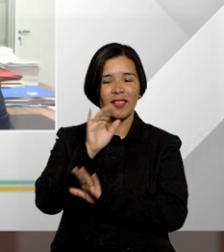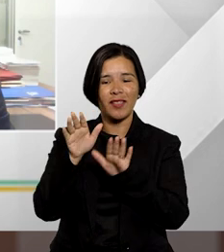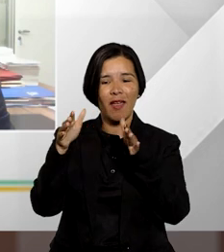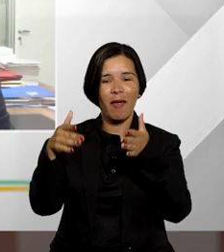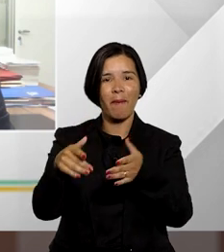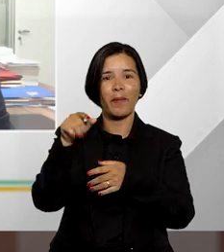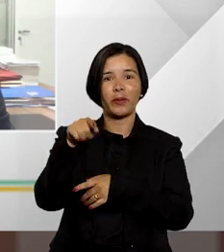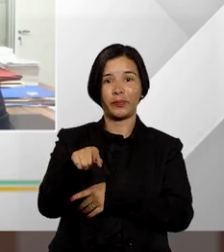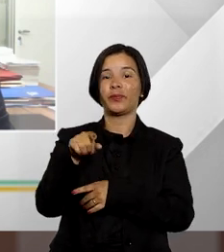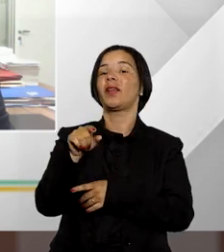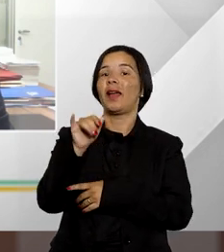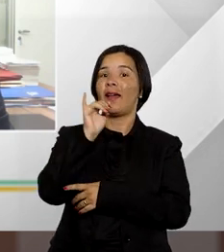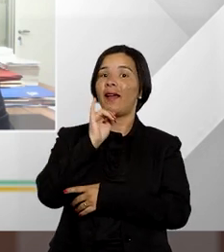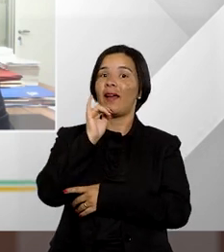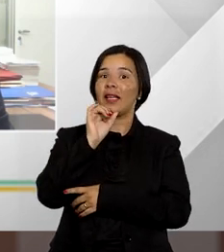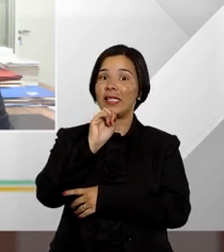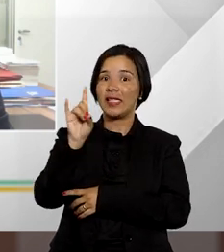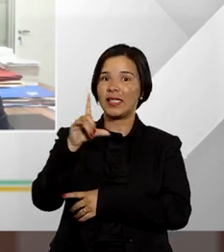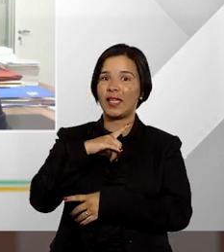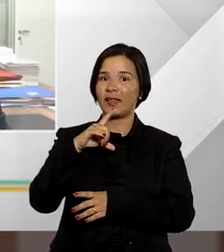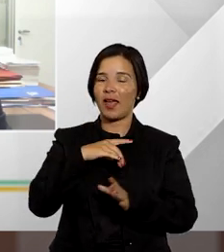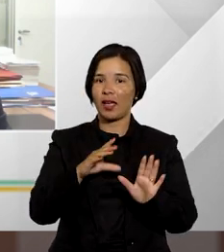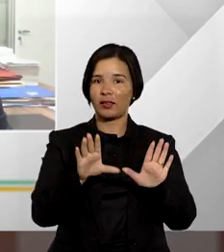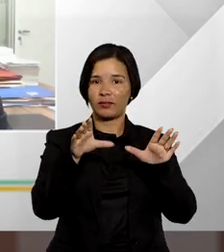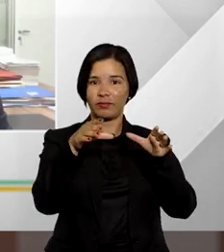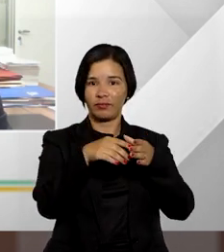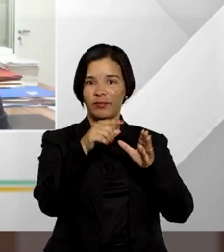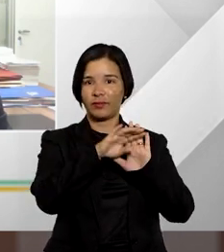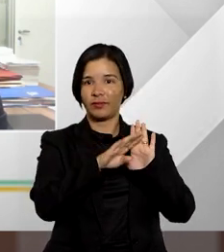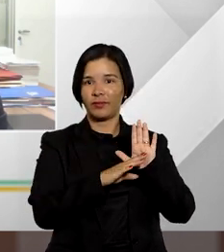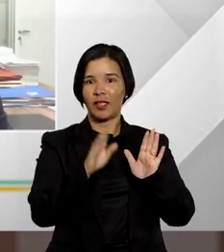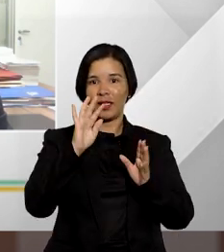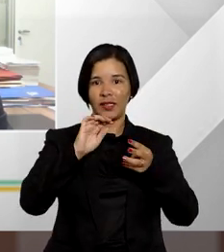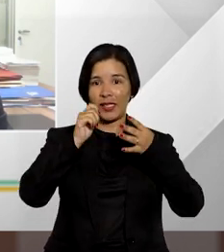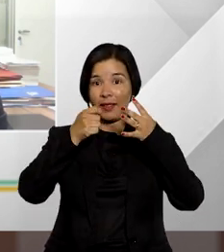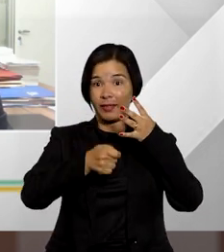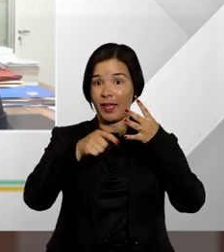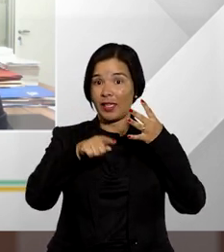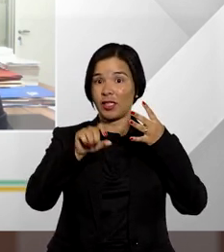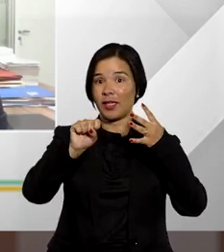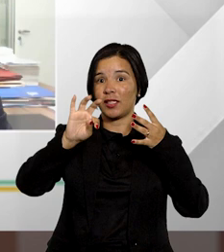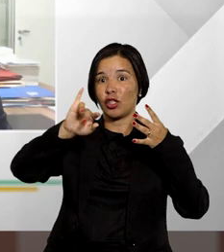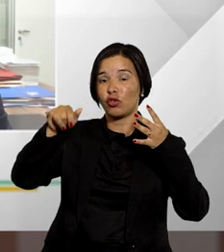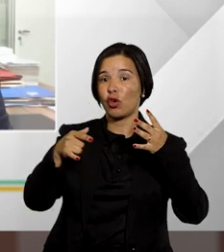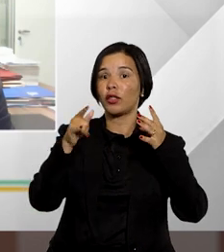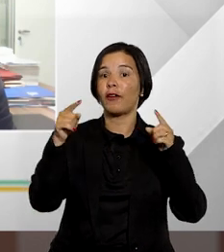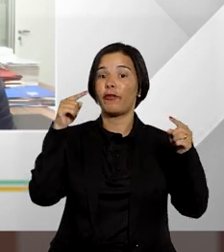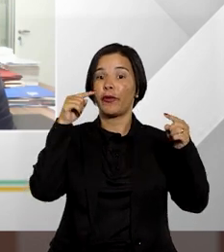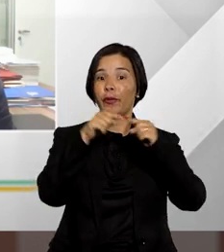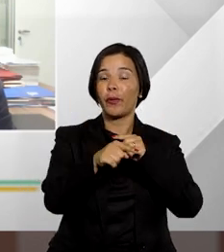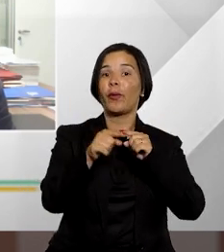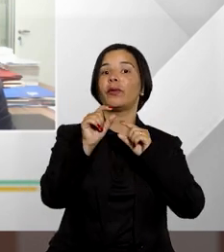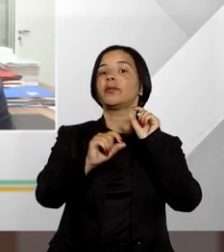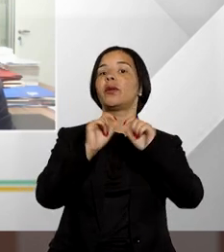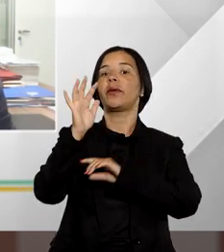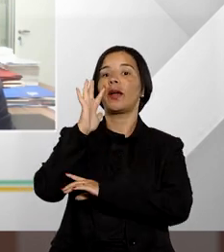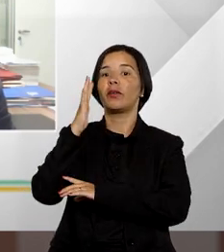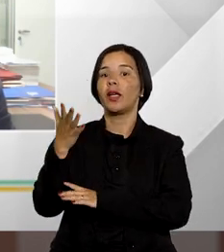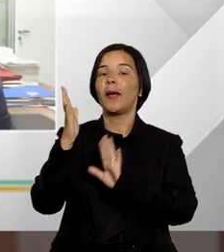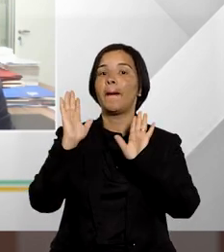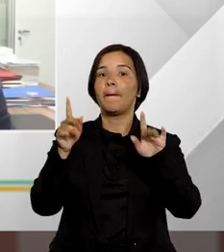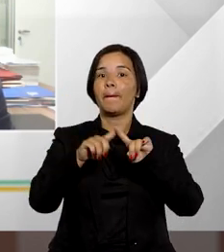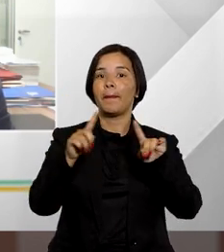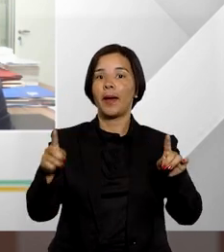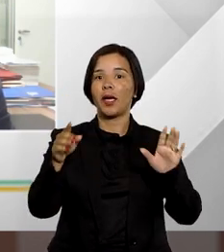específicos e um desses exemplos é se a homologação de sentença estrangeira pelo STJ for contestada e ainda assim